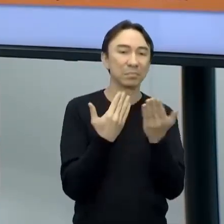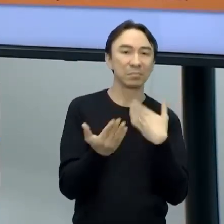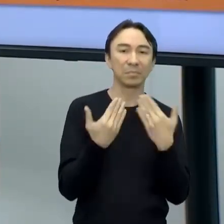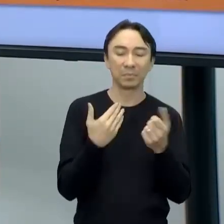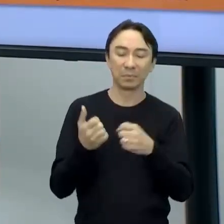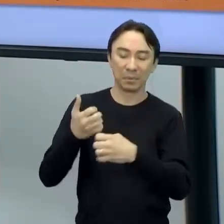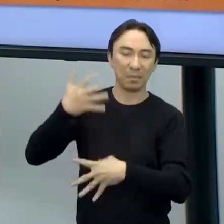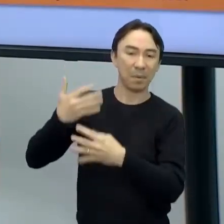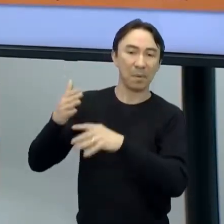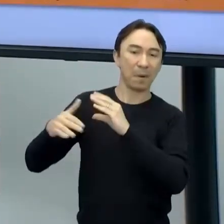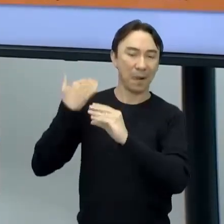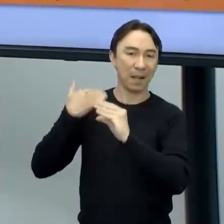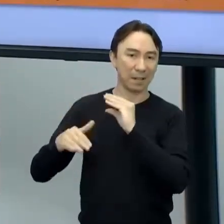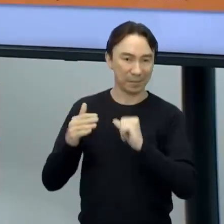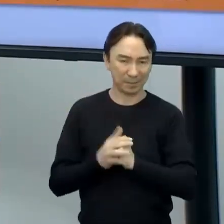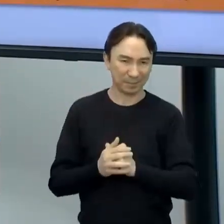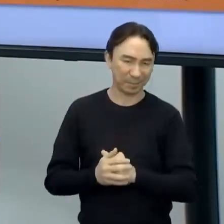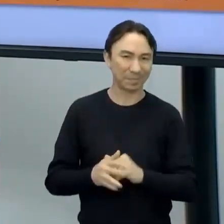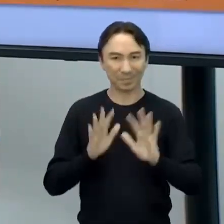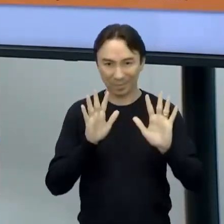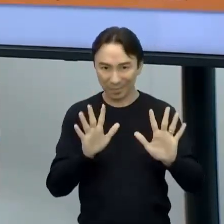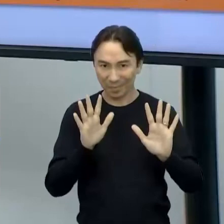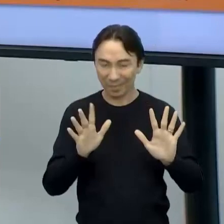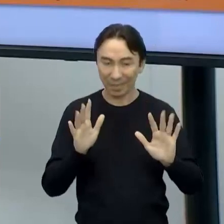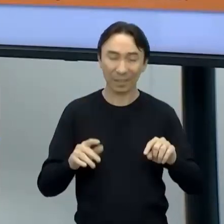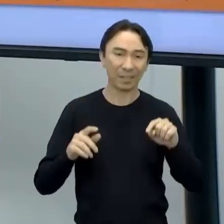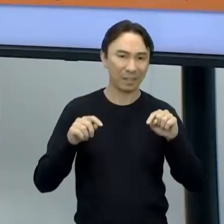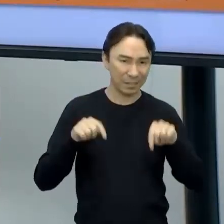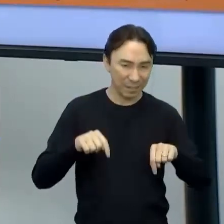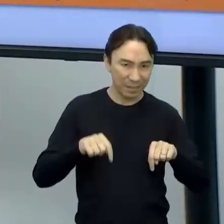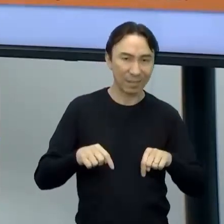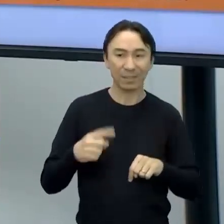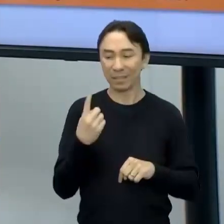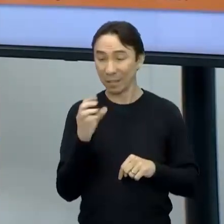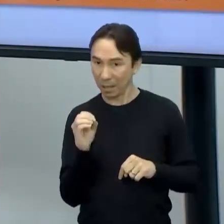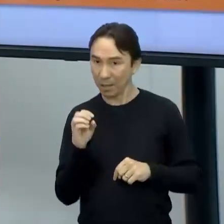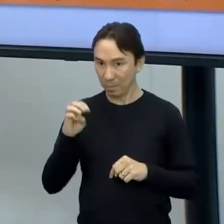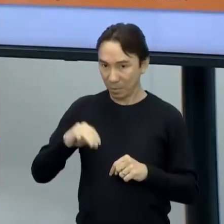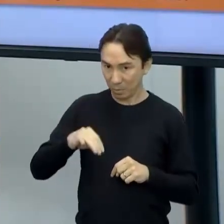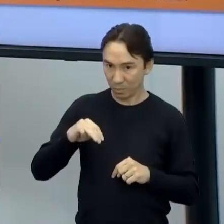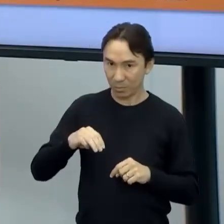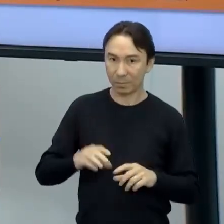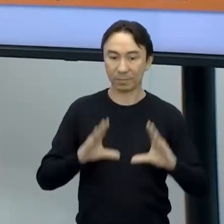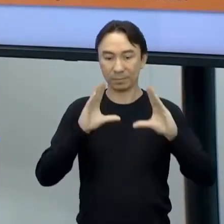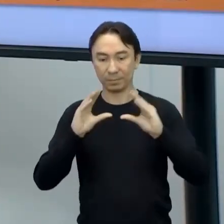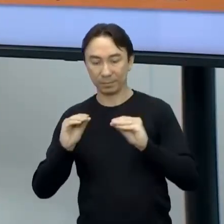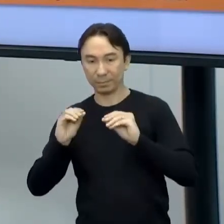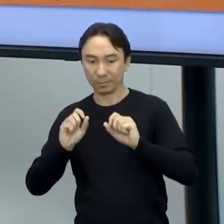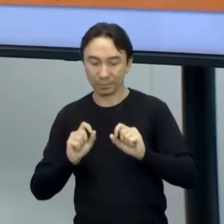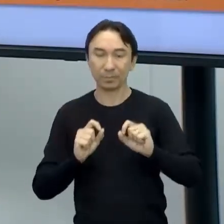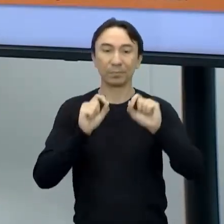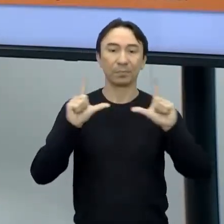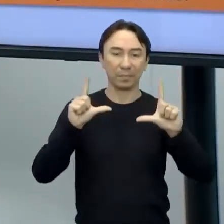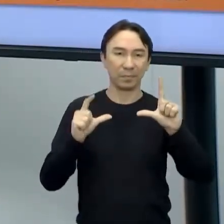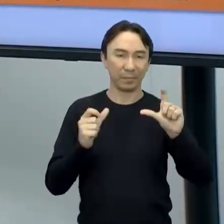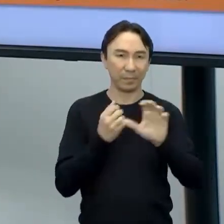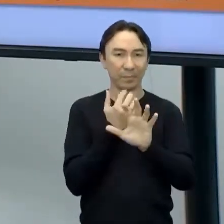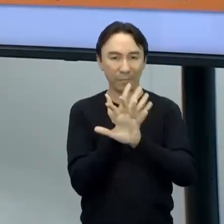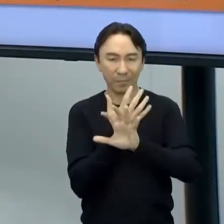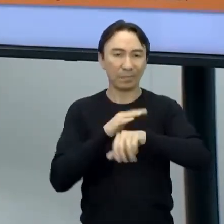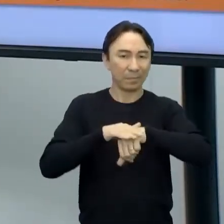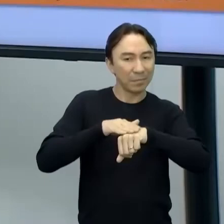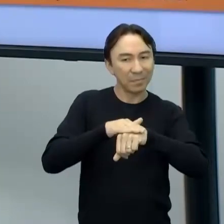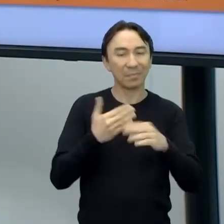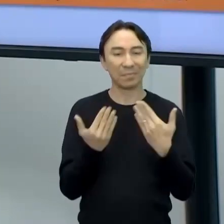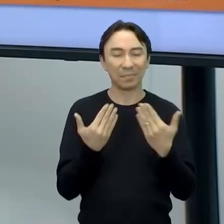embora aqui. Tá bom, sexta-feira eu quero ir embora, mas calma. Tem mais dez minutinhos? Fica aí, vem para o aplicativo e a gente volta já já.